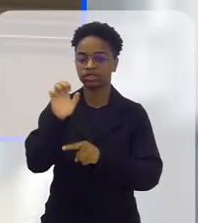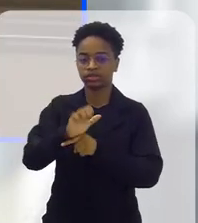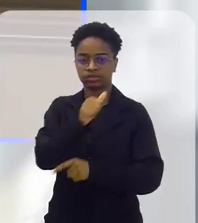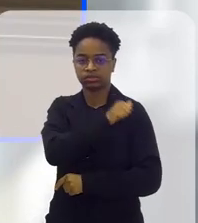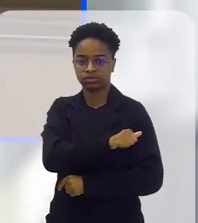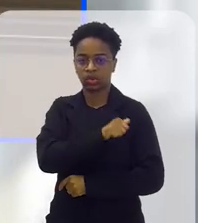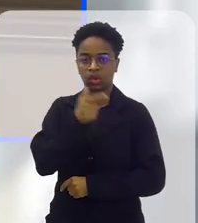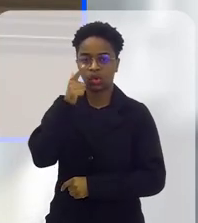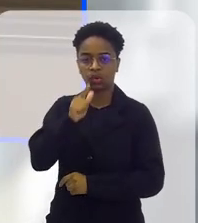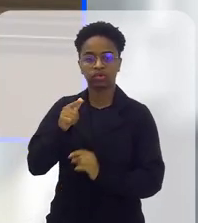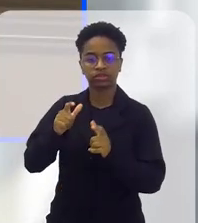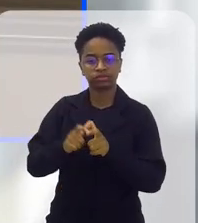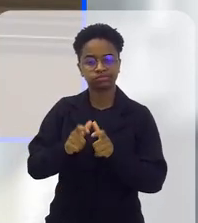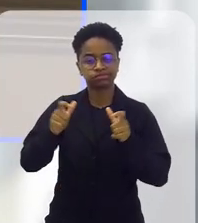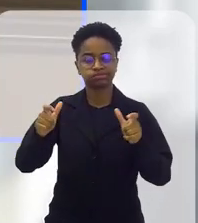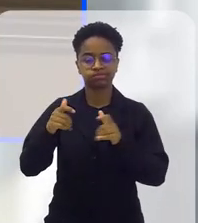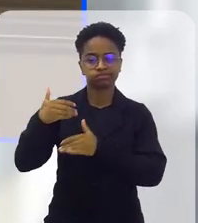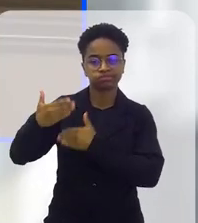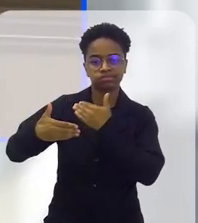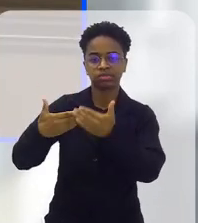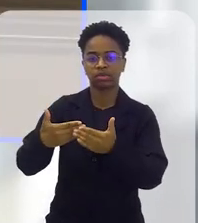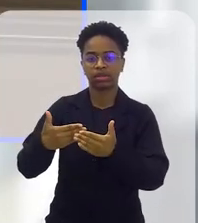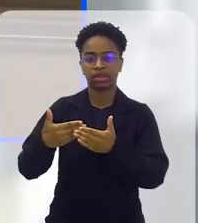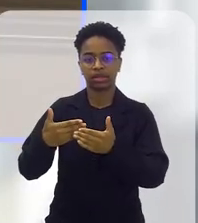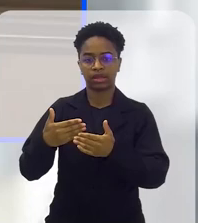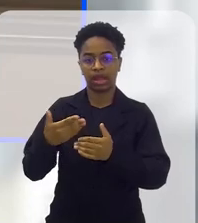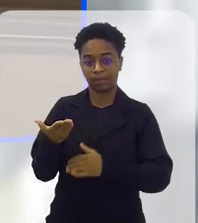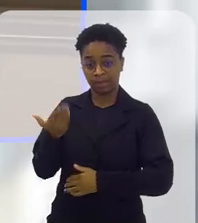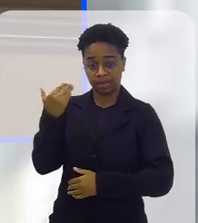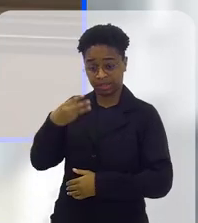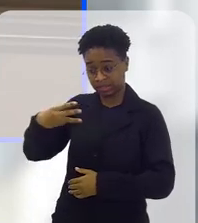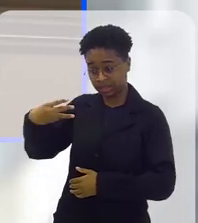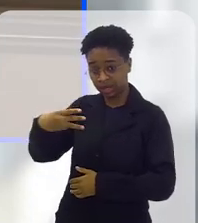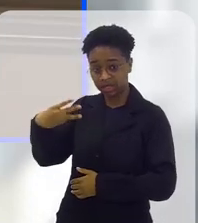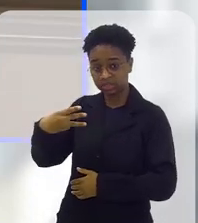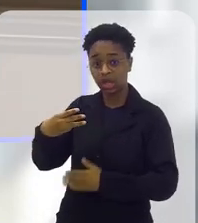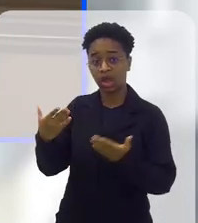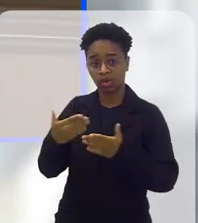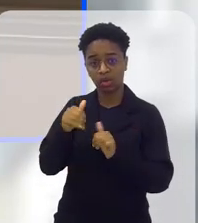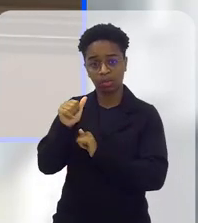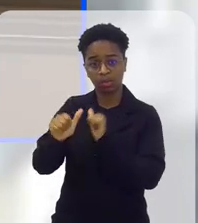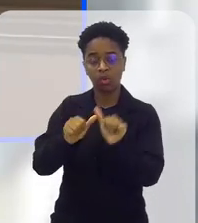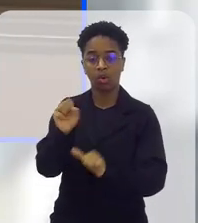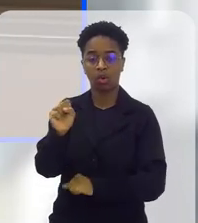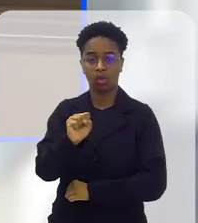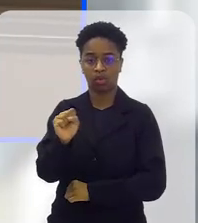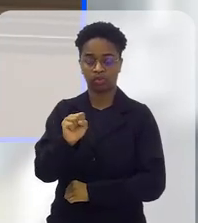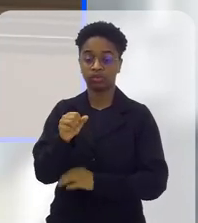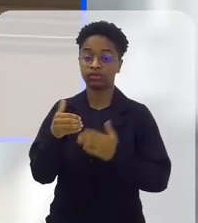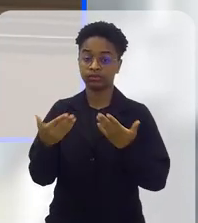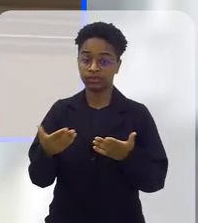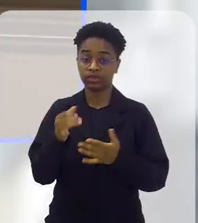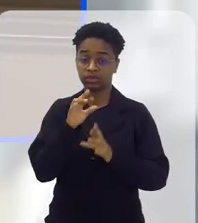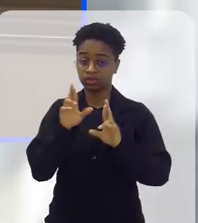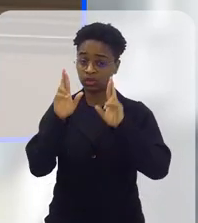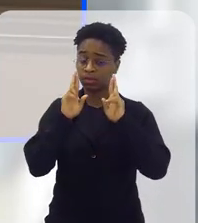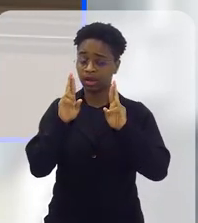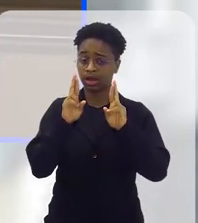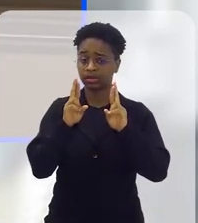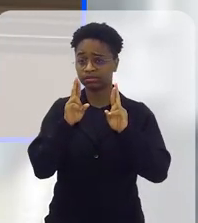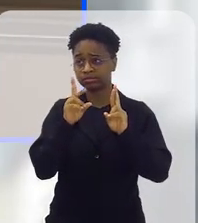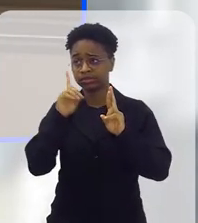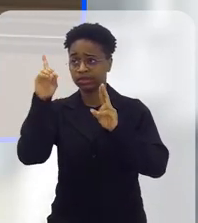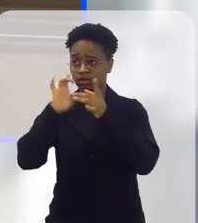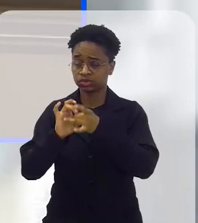É um crescimento de uma coisa que saímos de três para oito. E, se Deus quiser, através do nosso